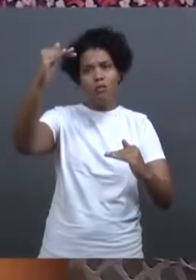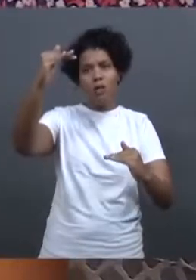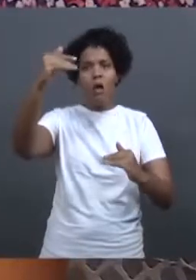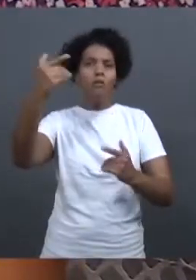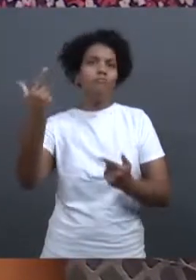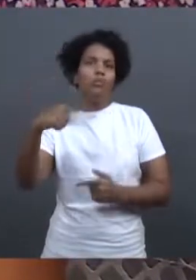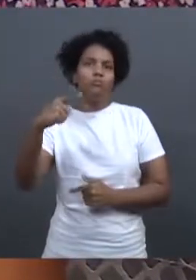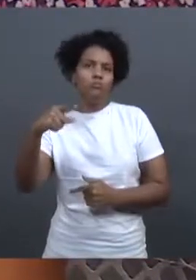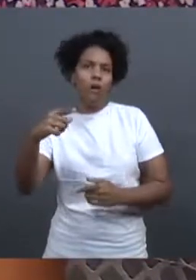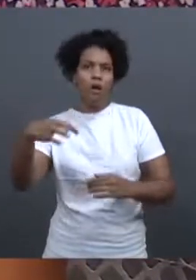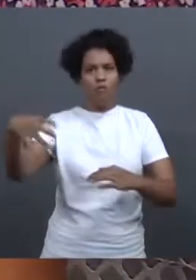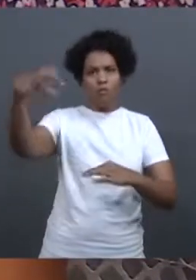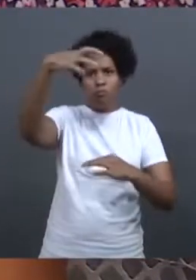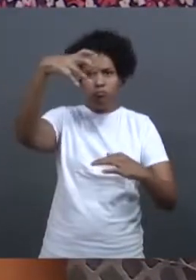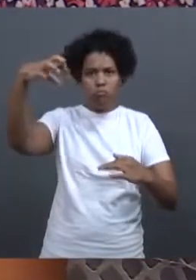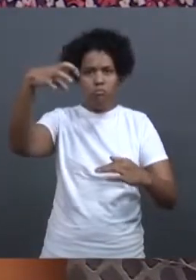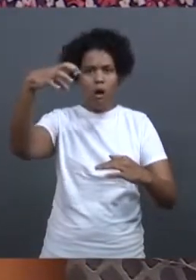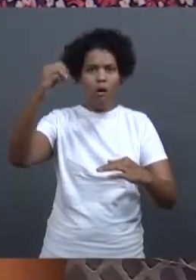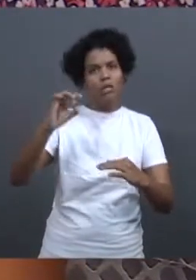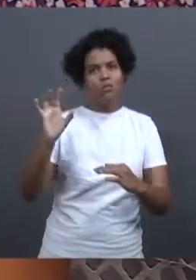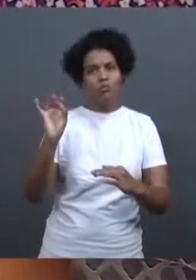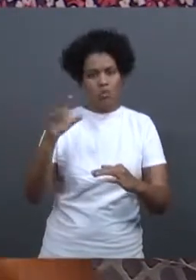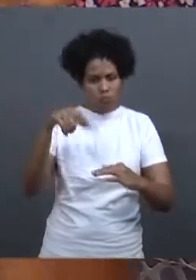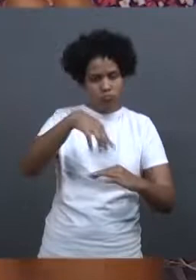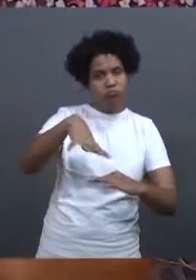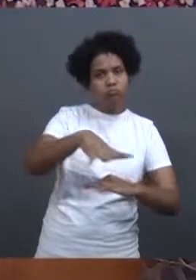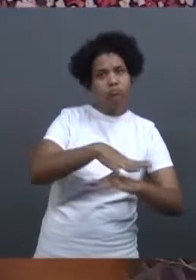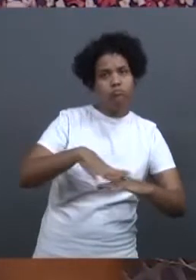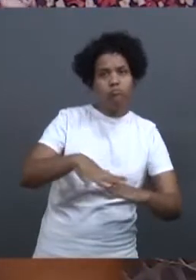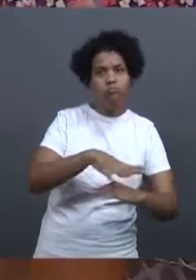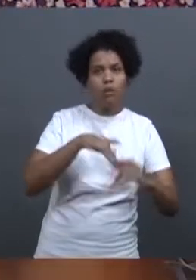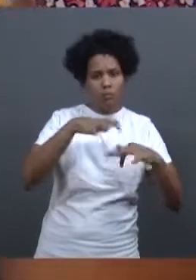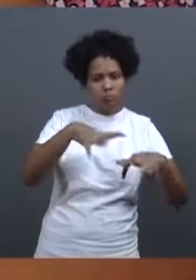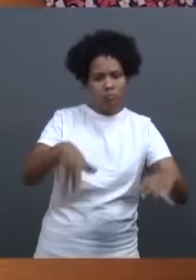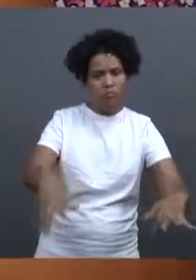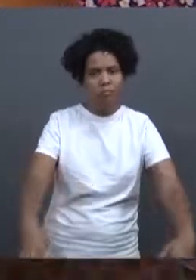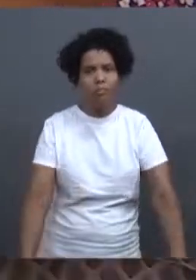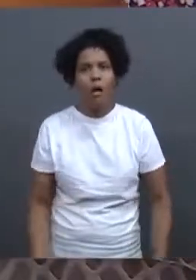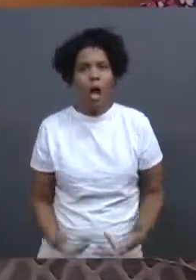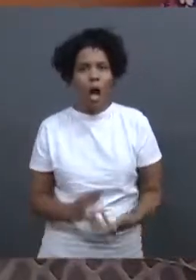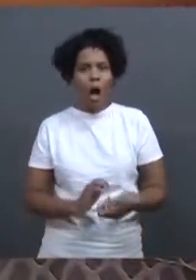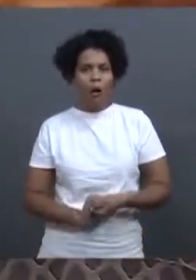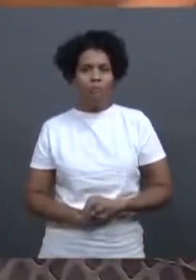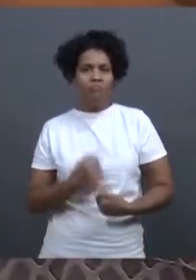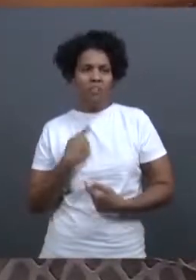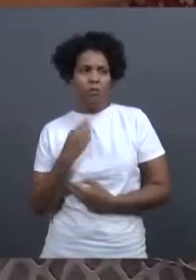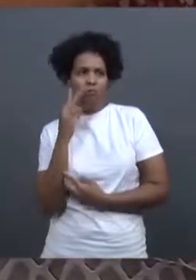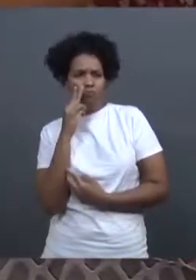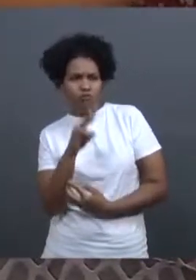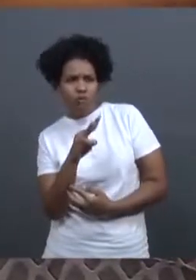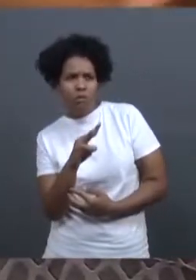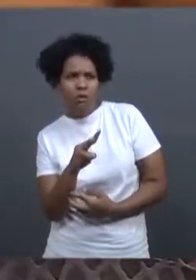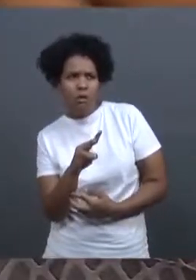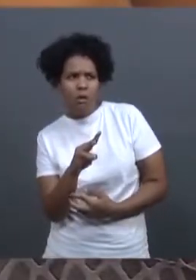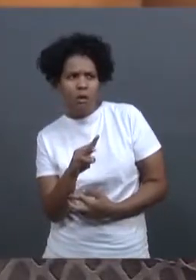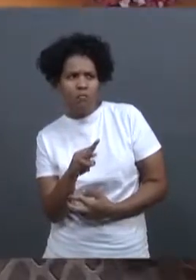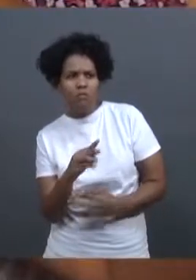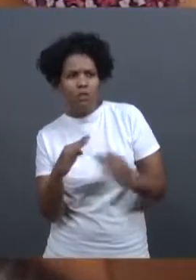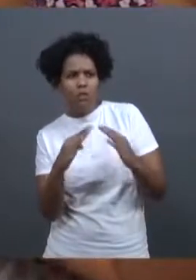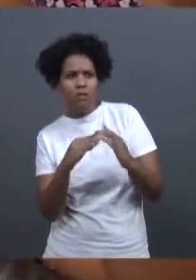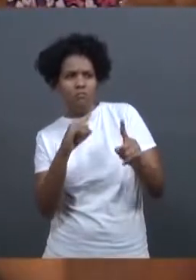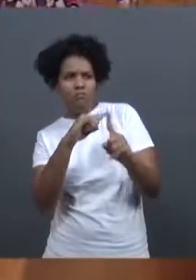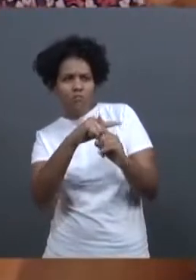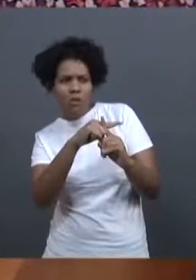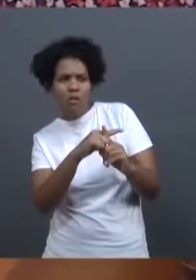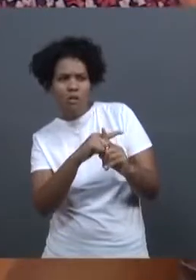Quando eu cheguei lá no alto do morro, lá perto da igreja, que eu olhei para trás, que aí eu vi, assim, o telhado indo embora. Aí que eu